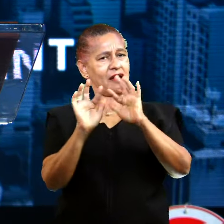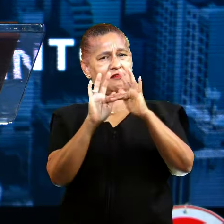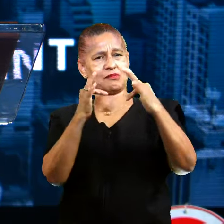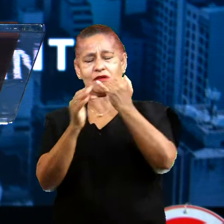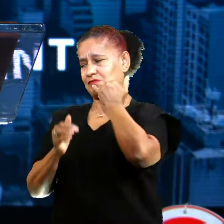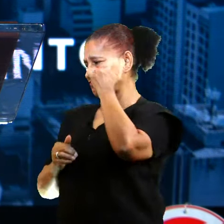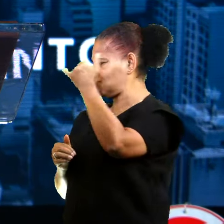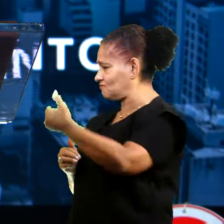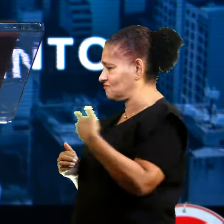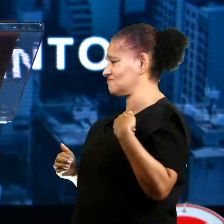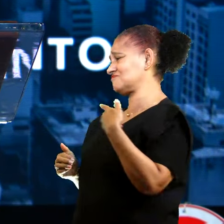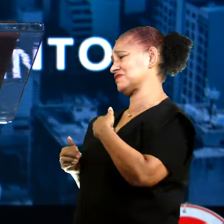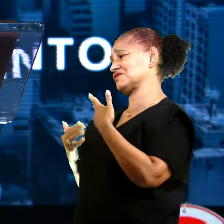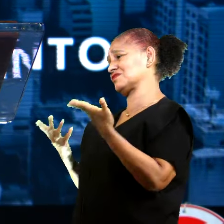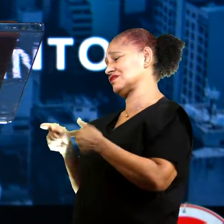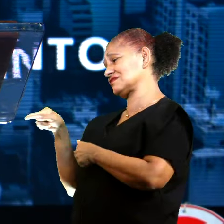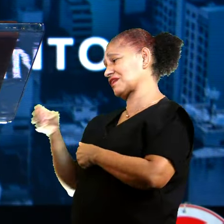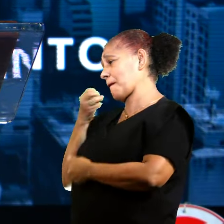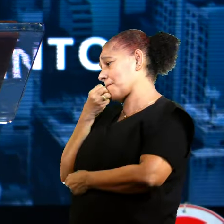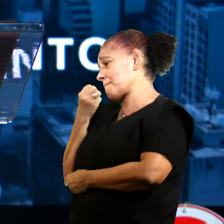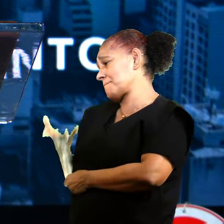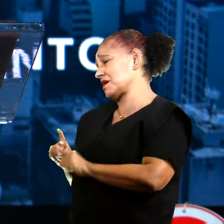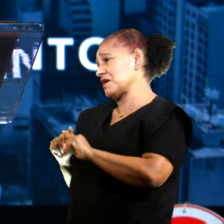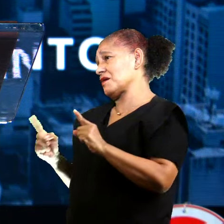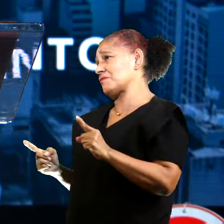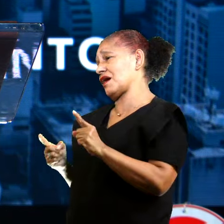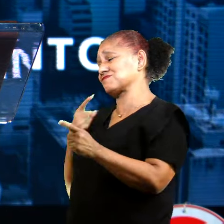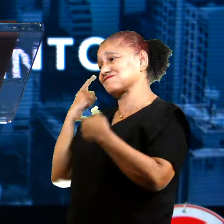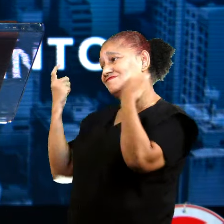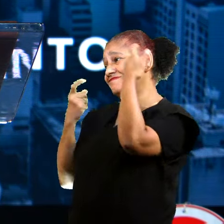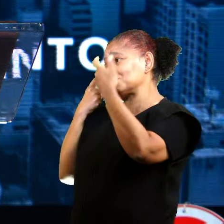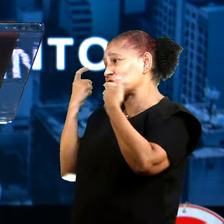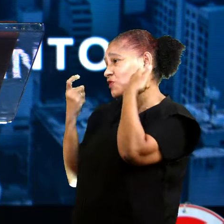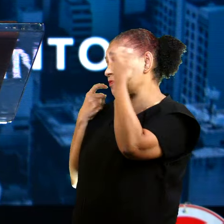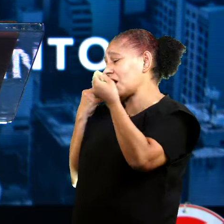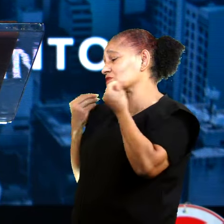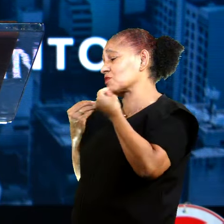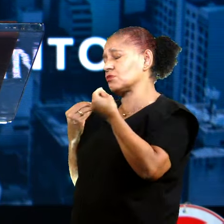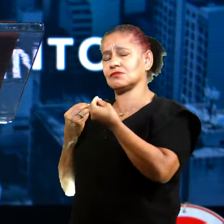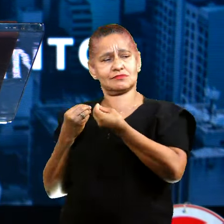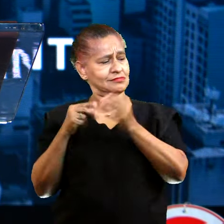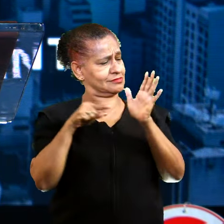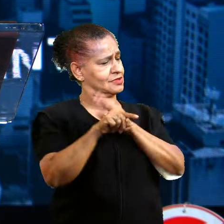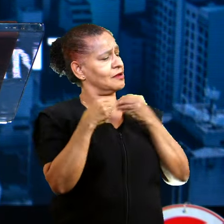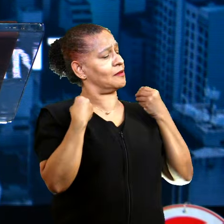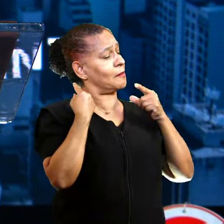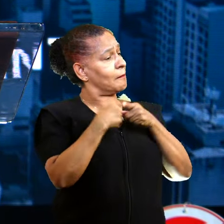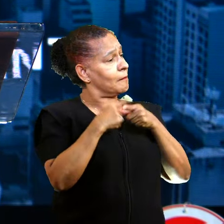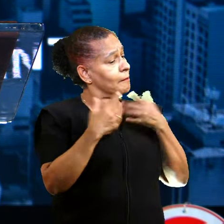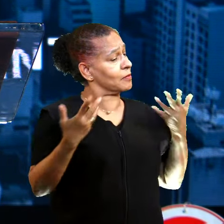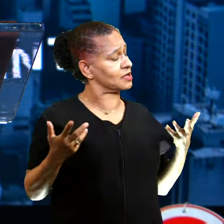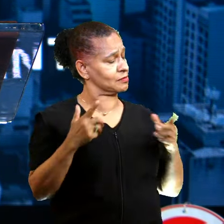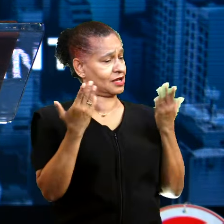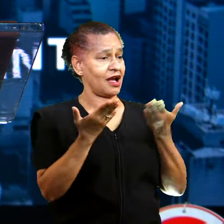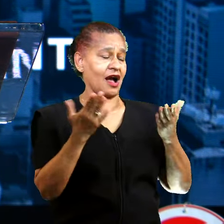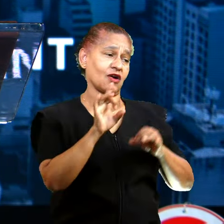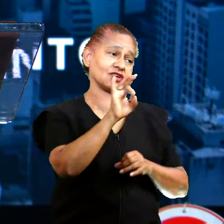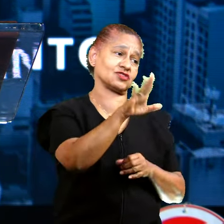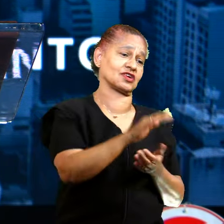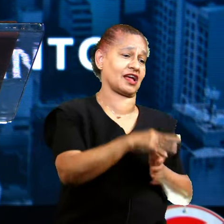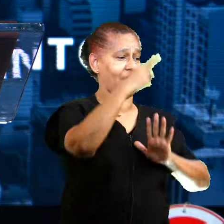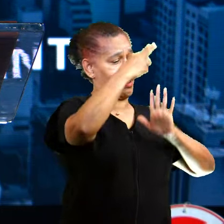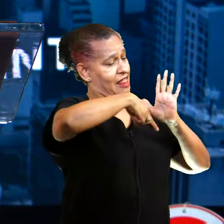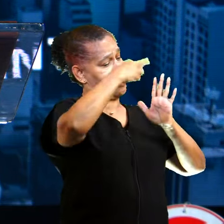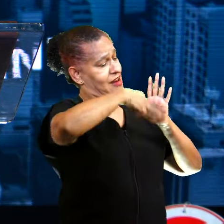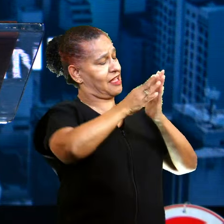ele está bem, mas a gente está preocupado. Eu falei, mas por que mãe? É porque agora ele só quer saber de